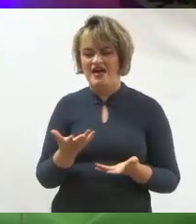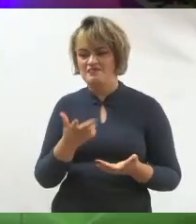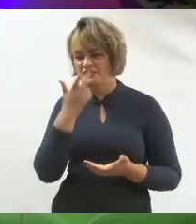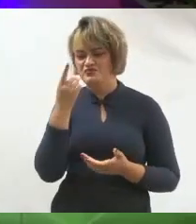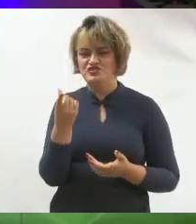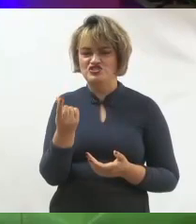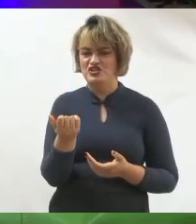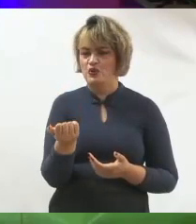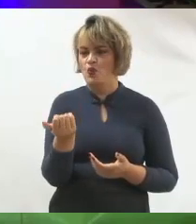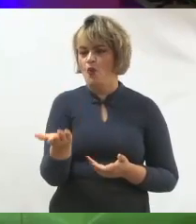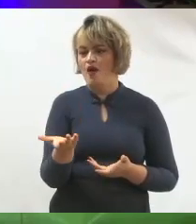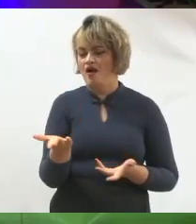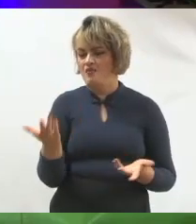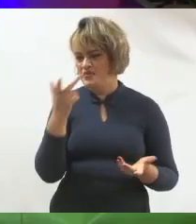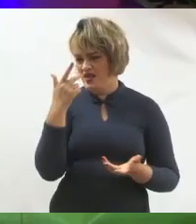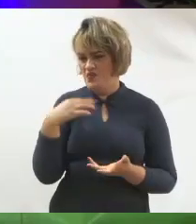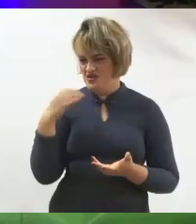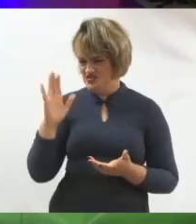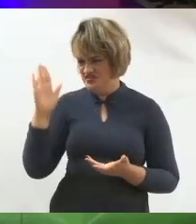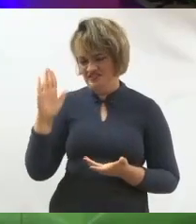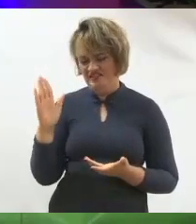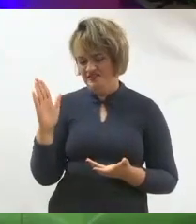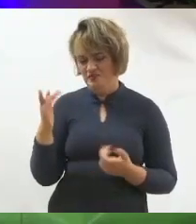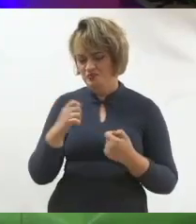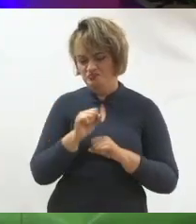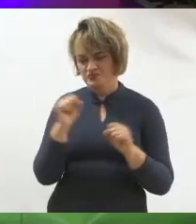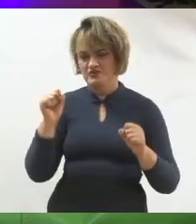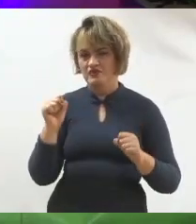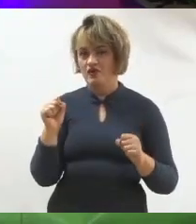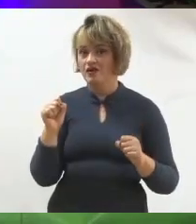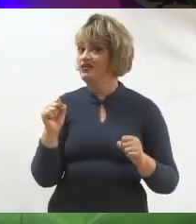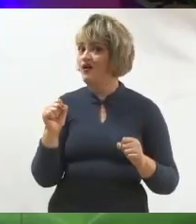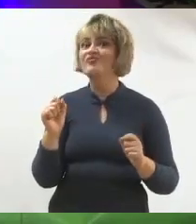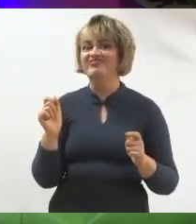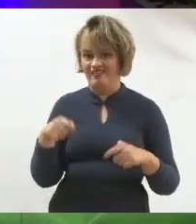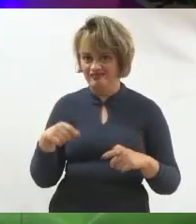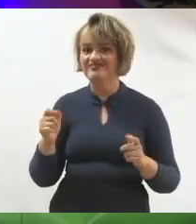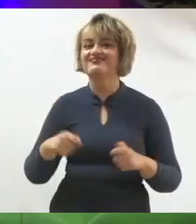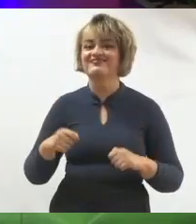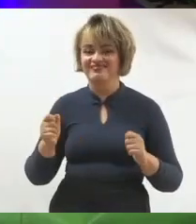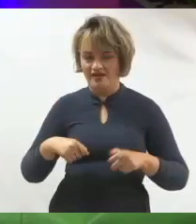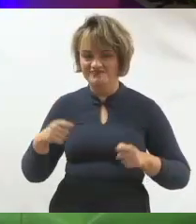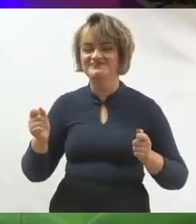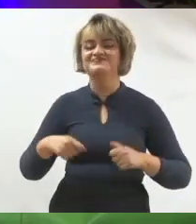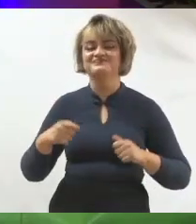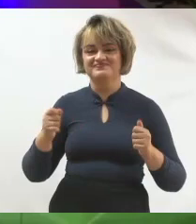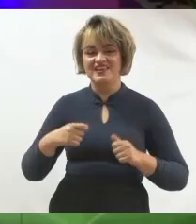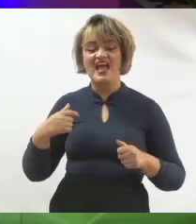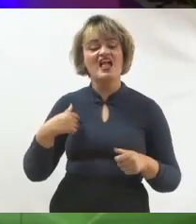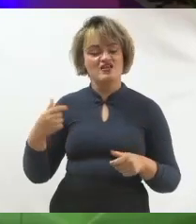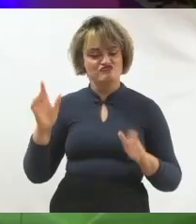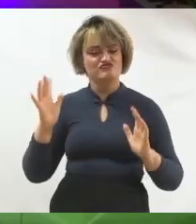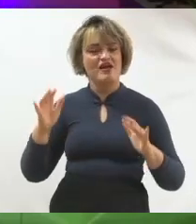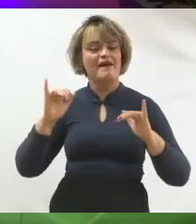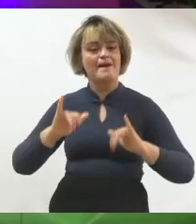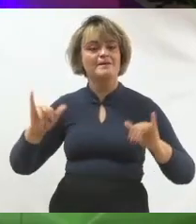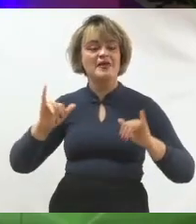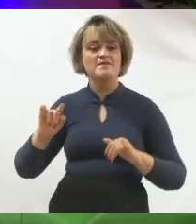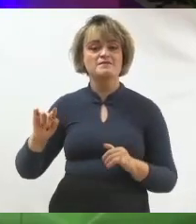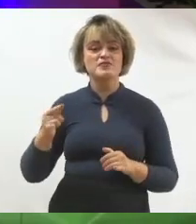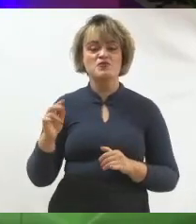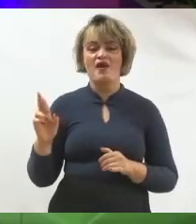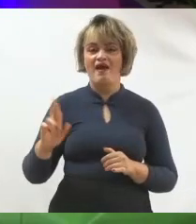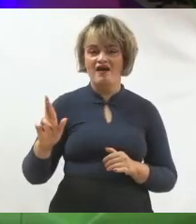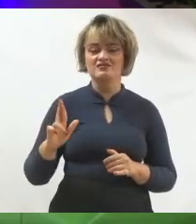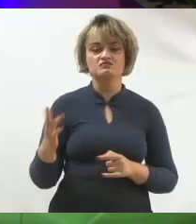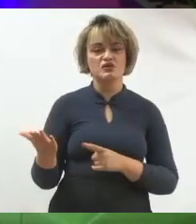doa dinheiro para candidato, você está redondamente enganado. Porque eu já fiz campanha em que mil reais, às vezes,